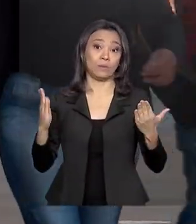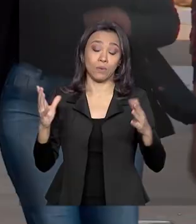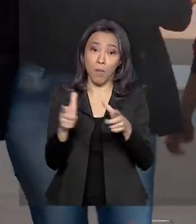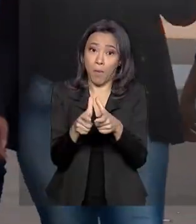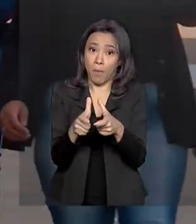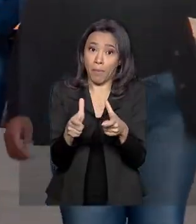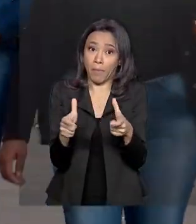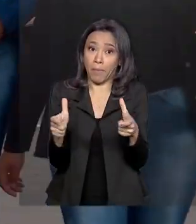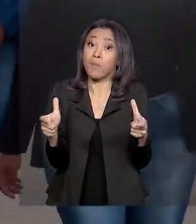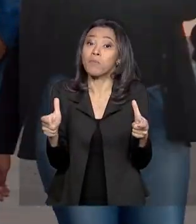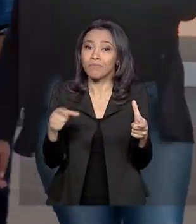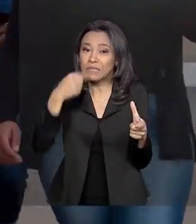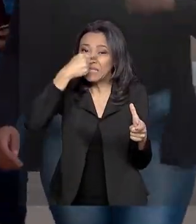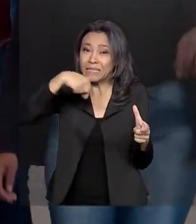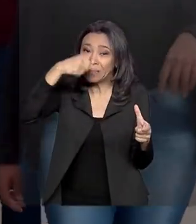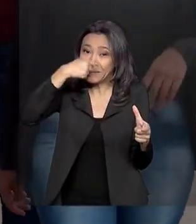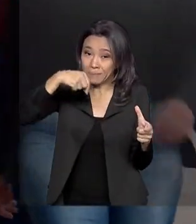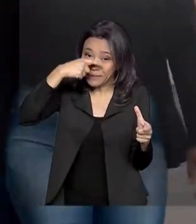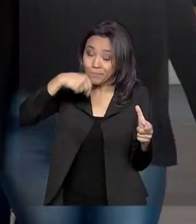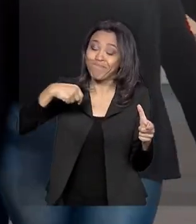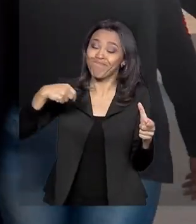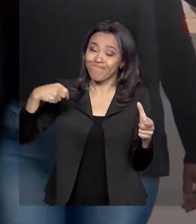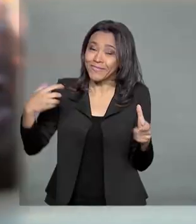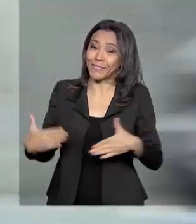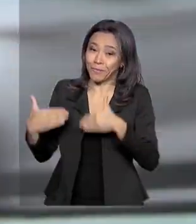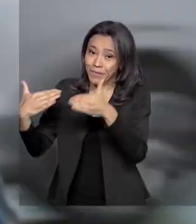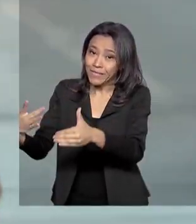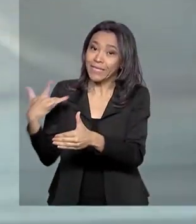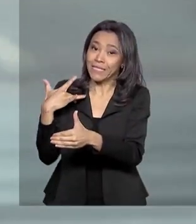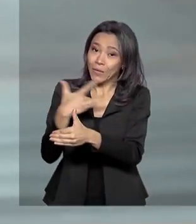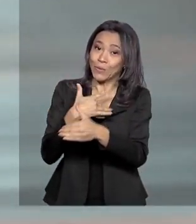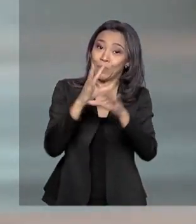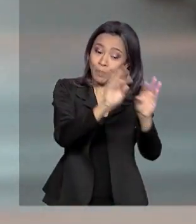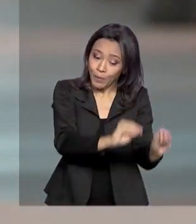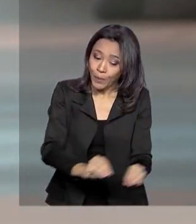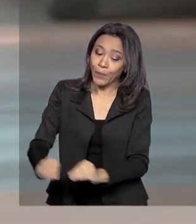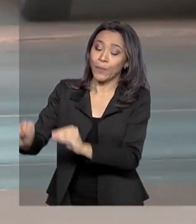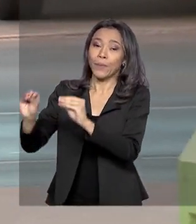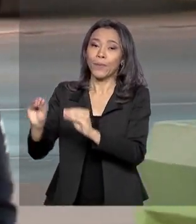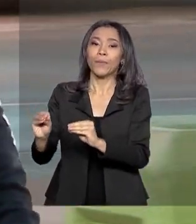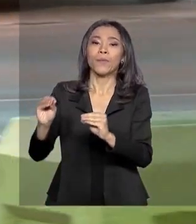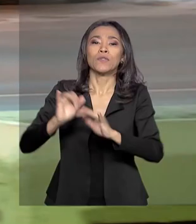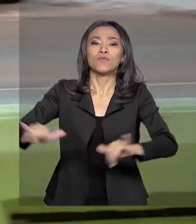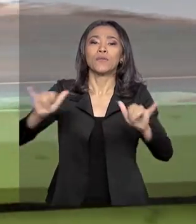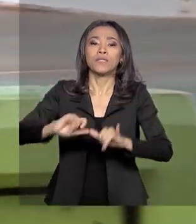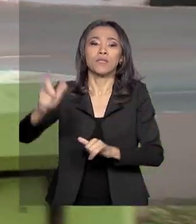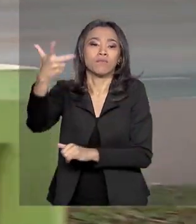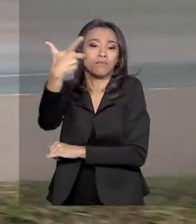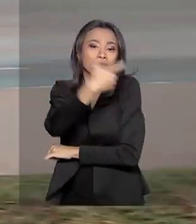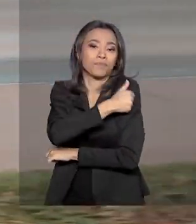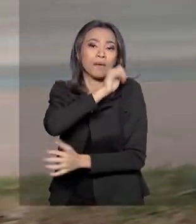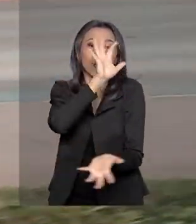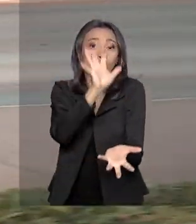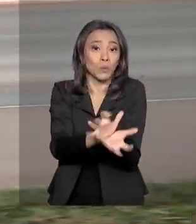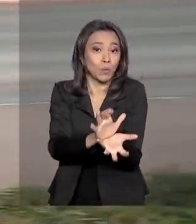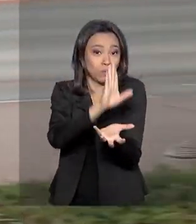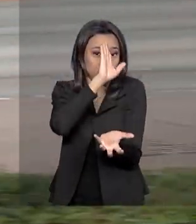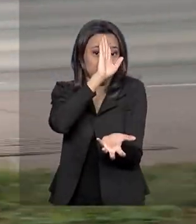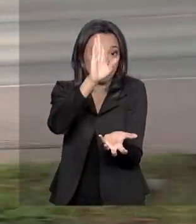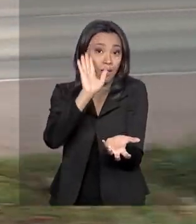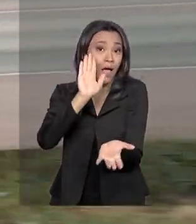número de casos de gripe e o Ministério da Saúde prorrogou a campanha de vacinação para grupos prioritários até o final